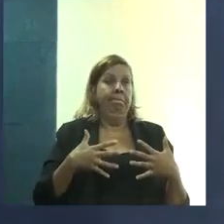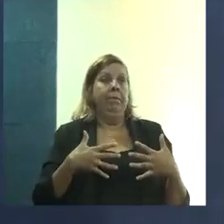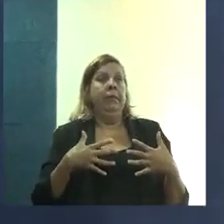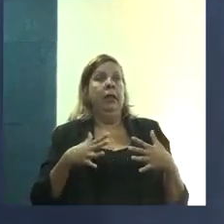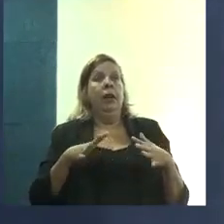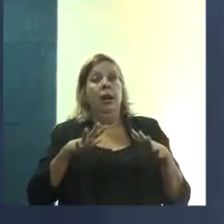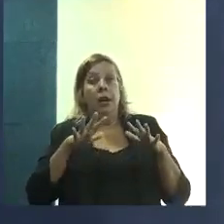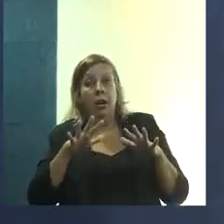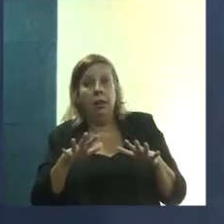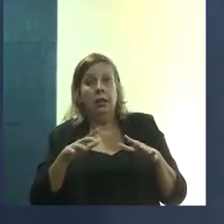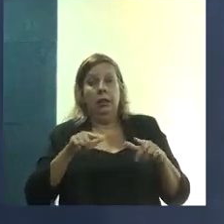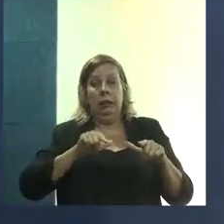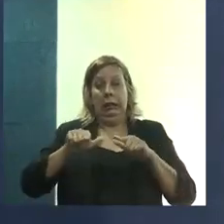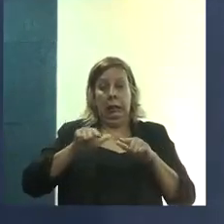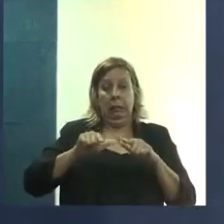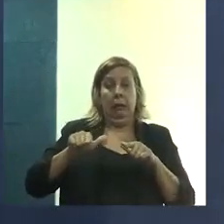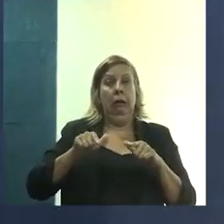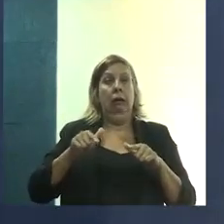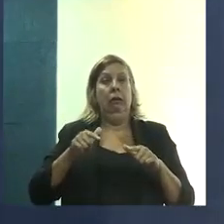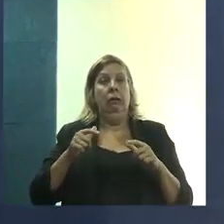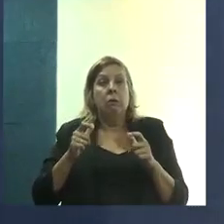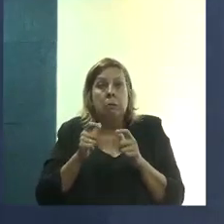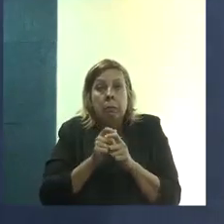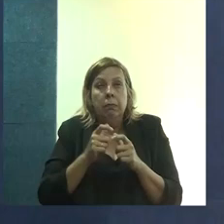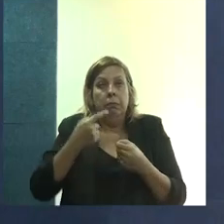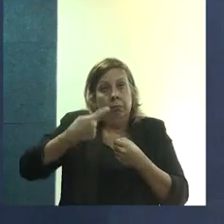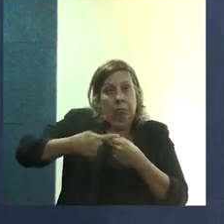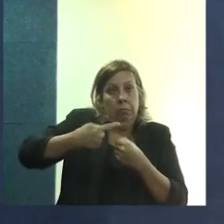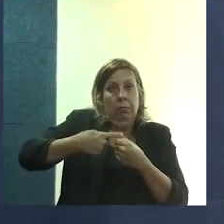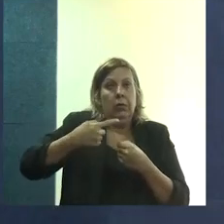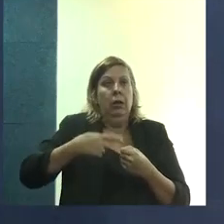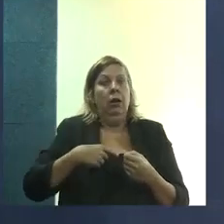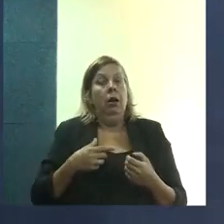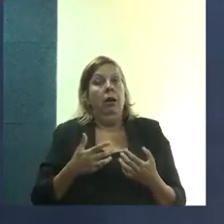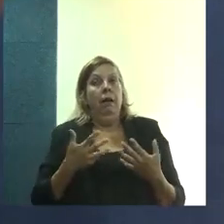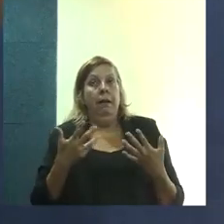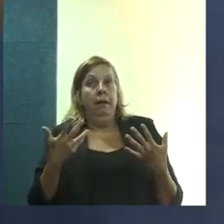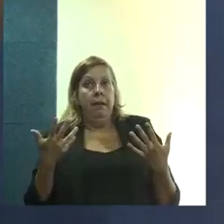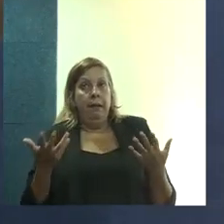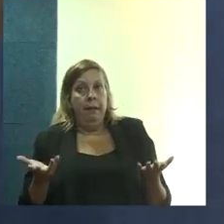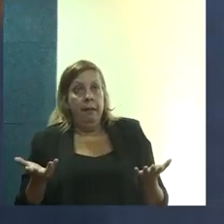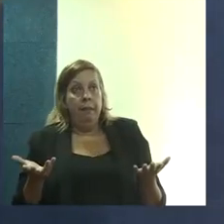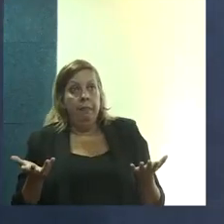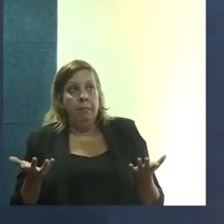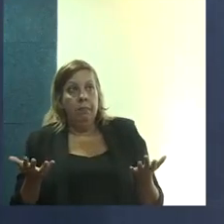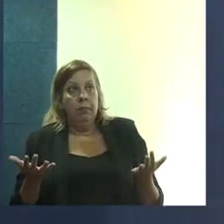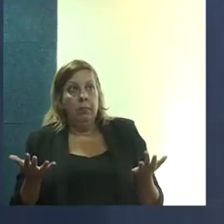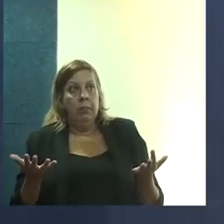A gente trabalhar com as cidades pequenas é uma